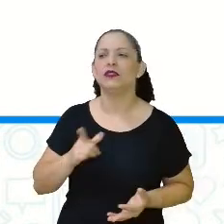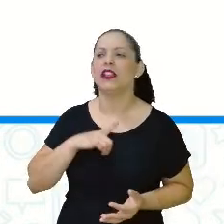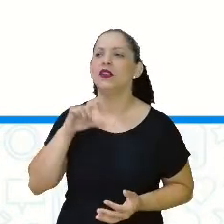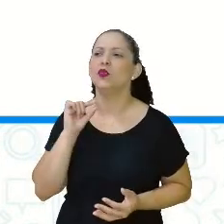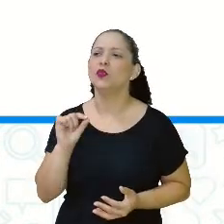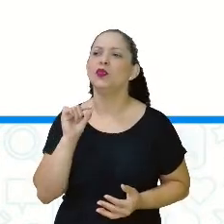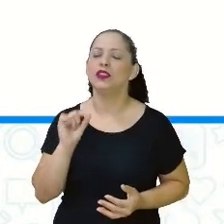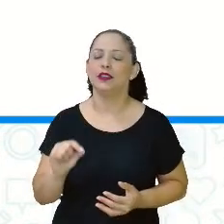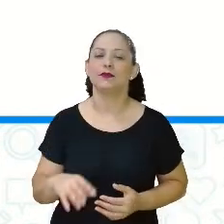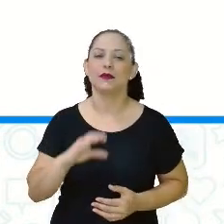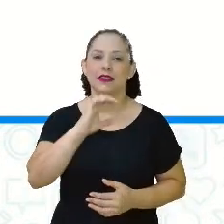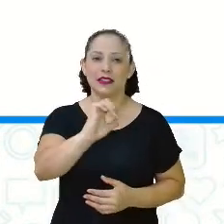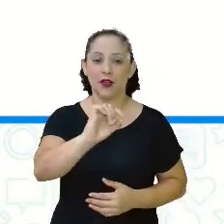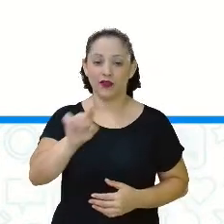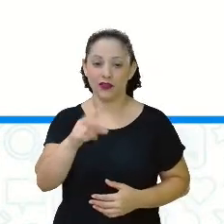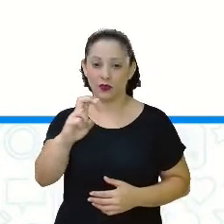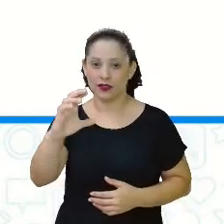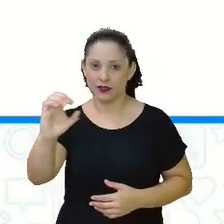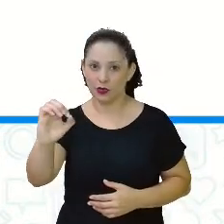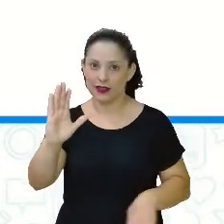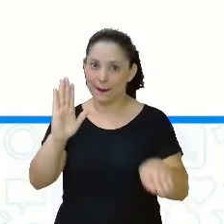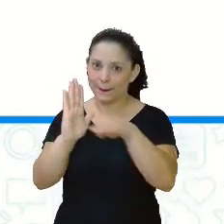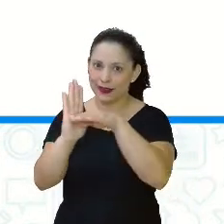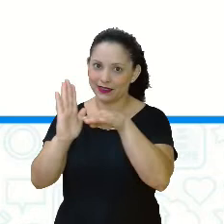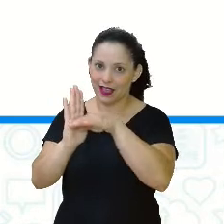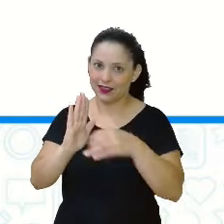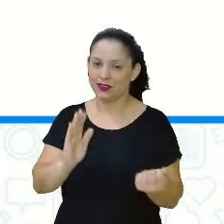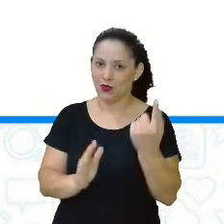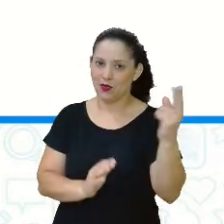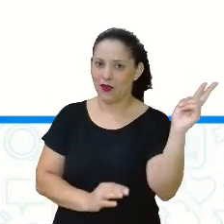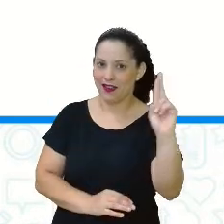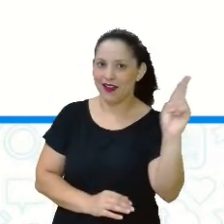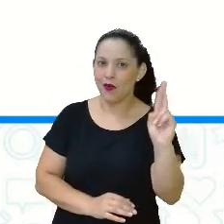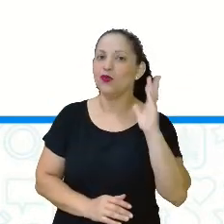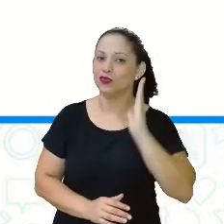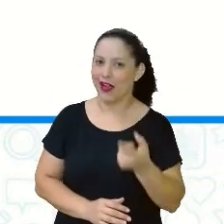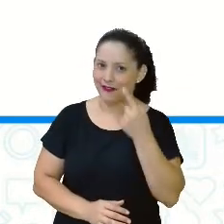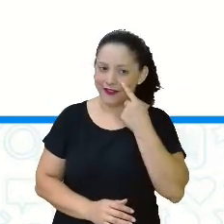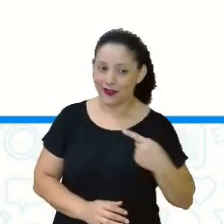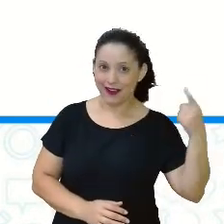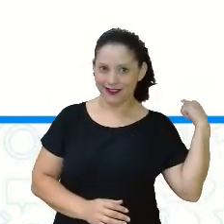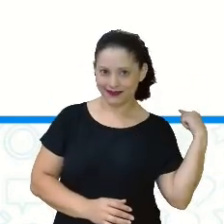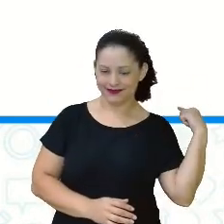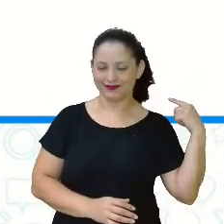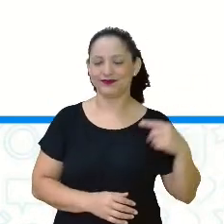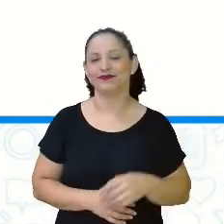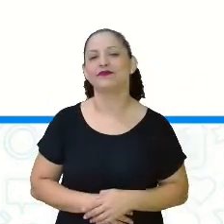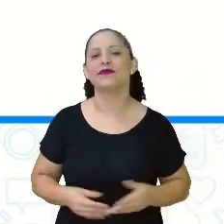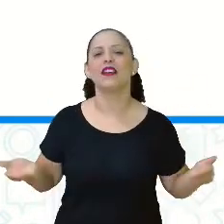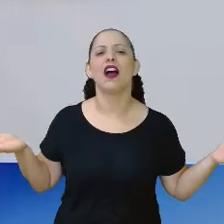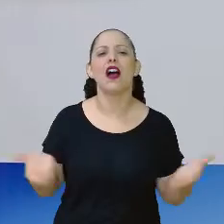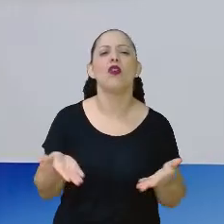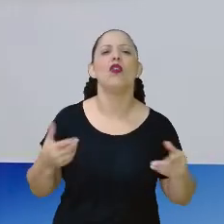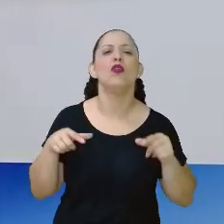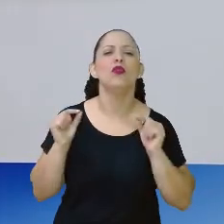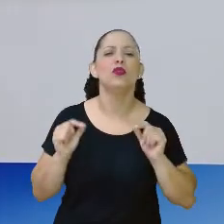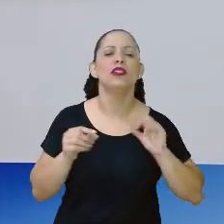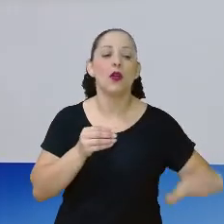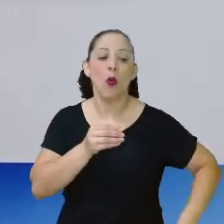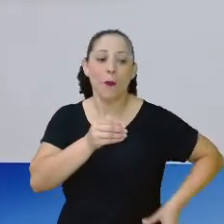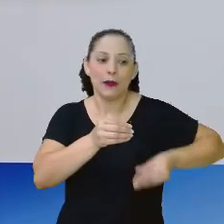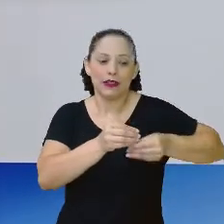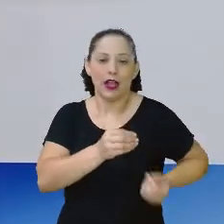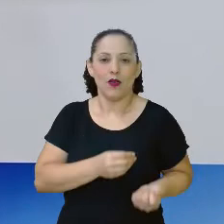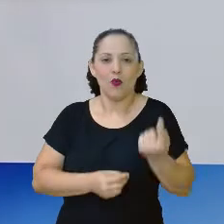metade de um real, não é verdade? Eu mostrei aqui para vocês. Para eu completar um